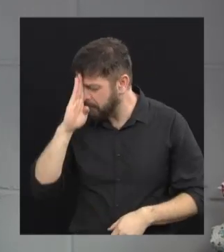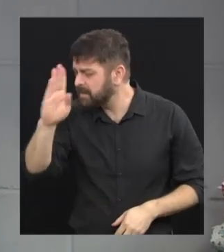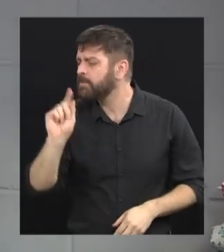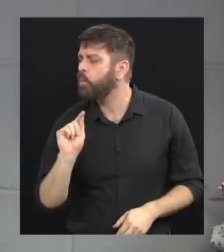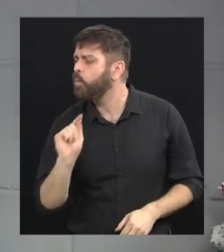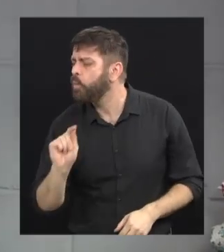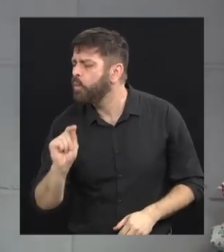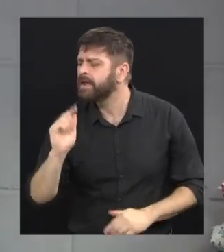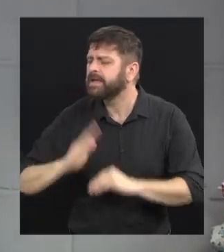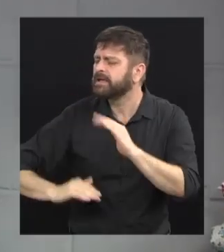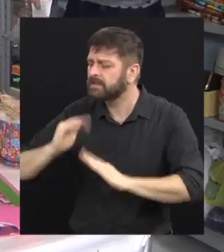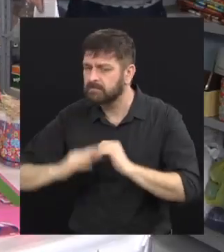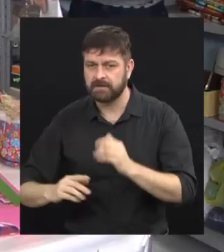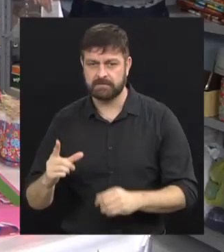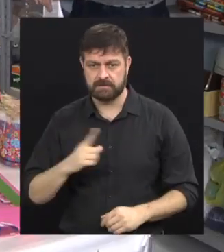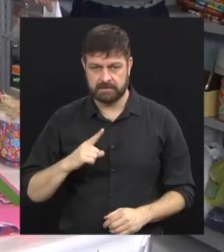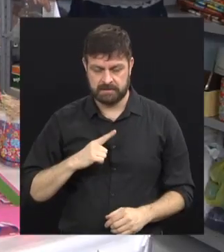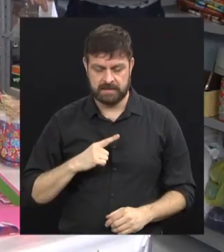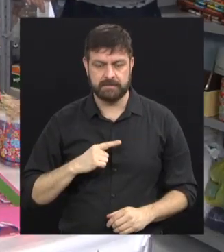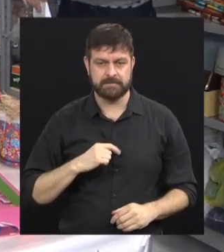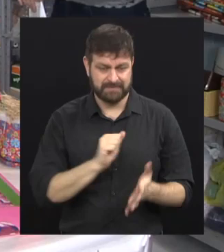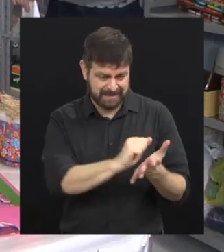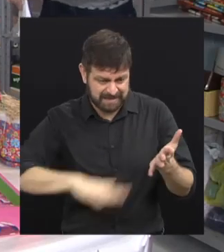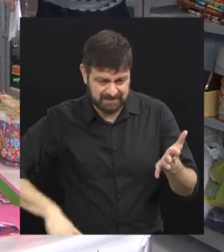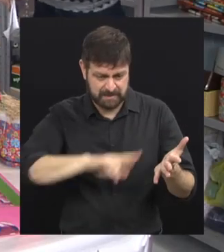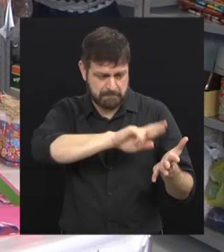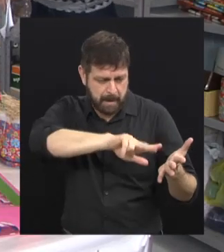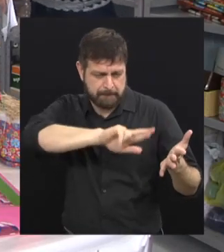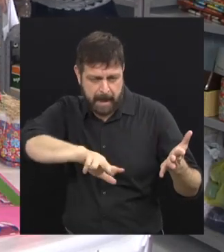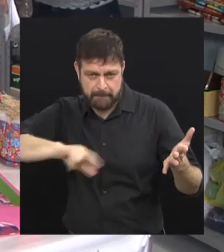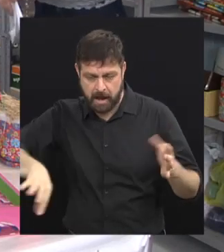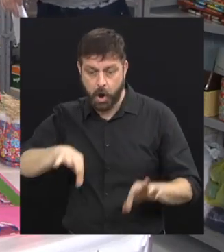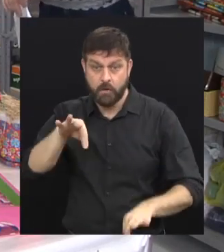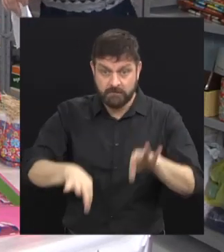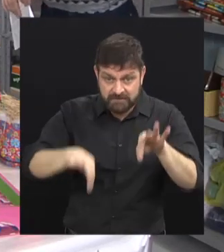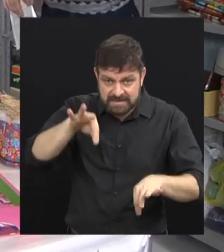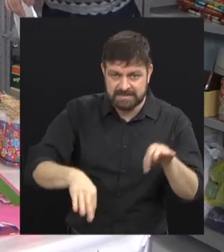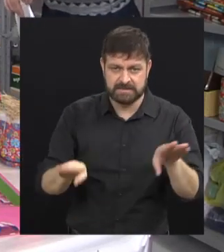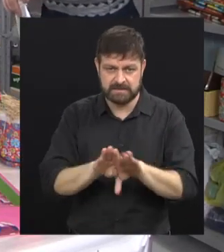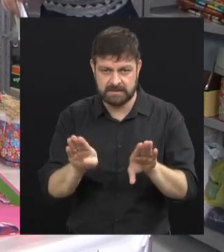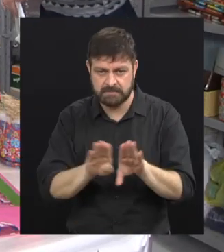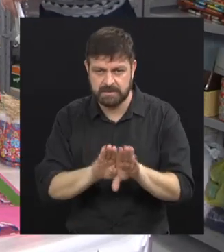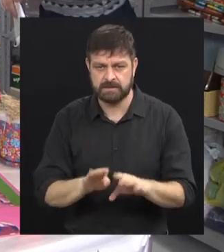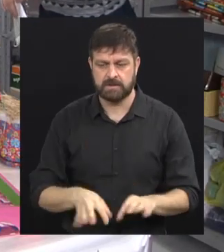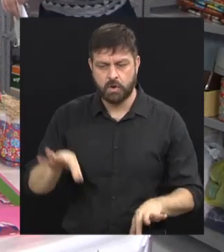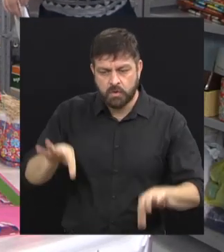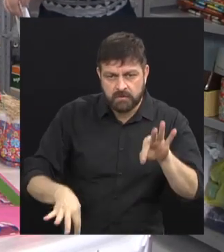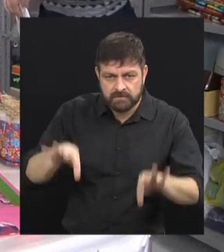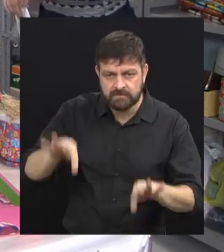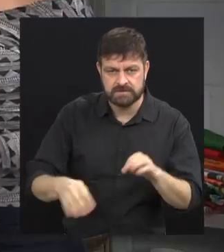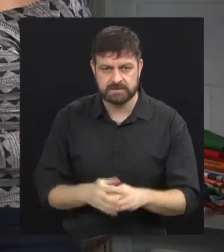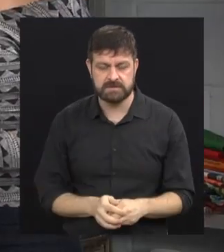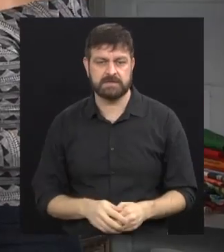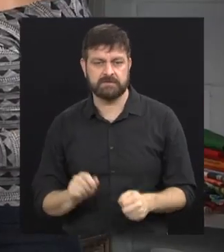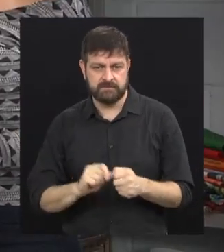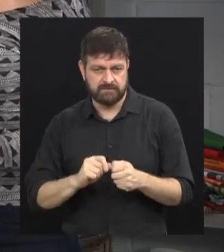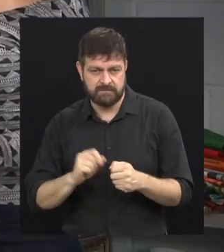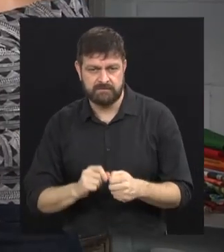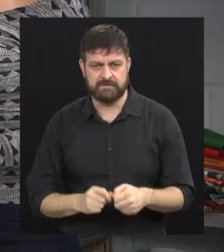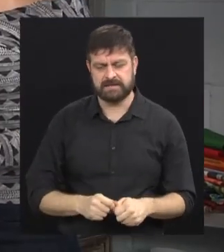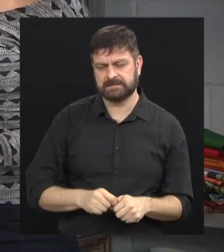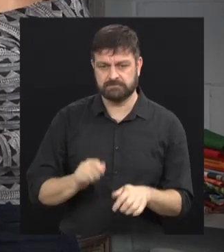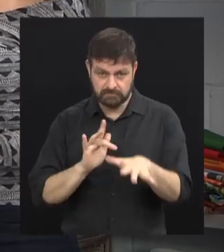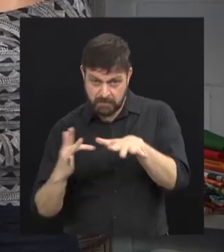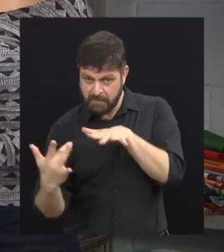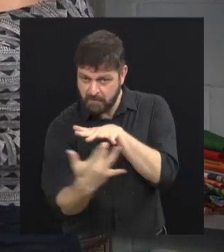-chefes que guiam o trabalho de vocês? Tem, nós temos aqui várias atividades, né? Para ele, várias oficinas. Nós temos a oficina de robótica,